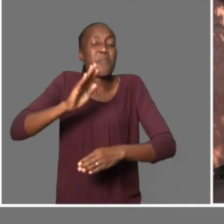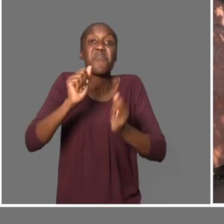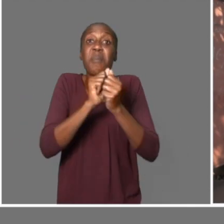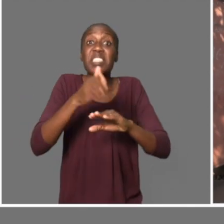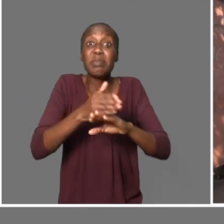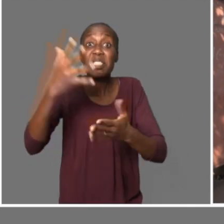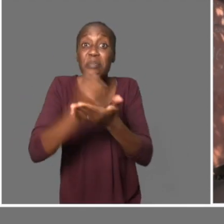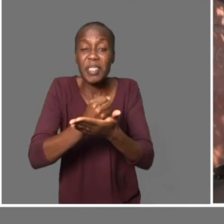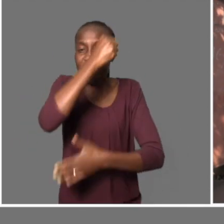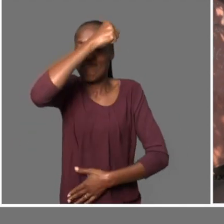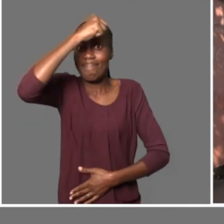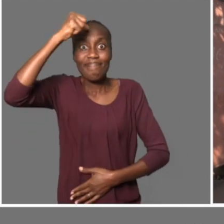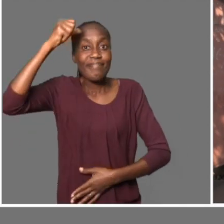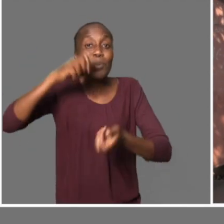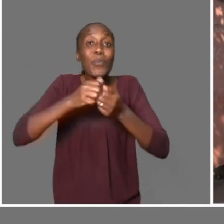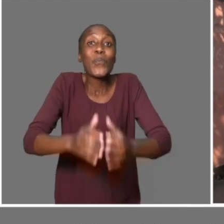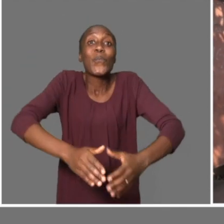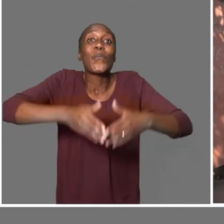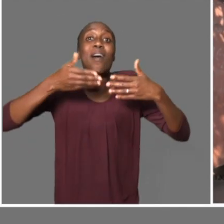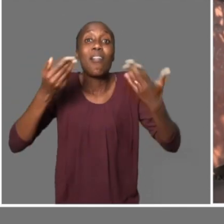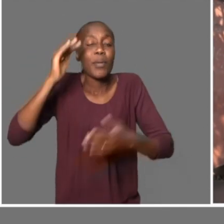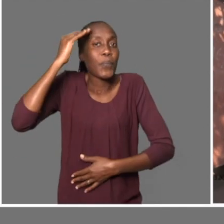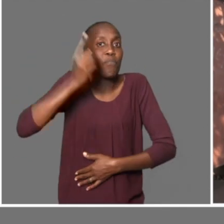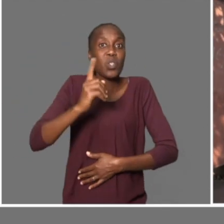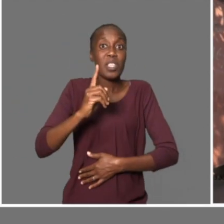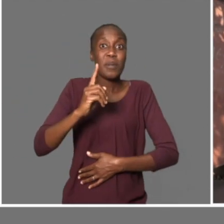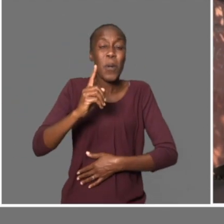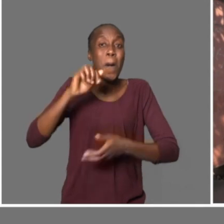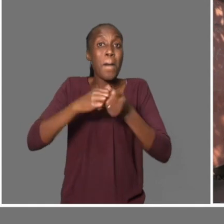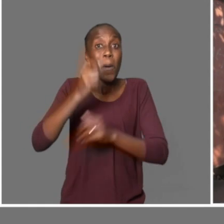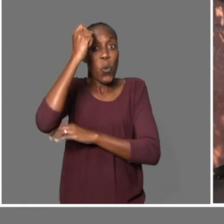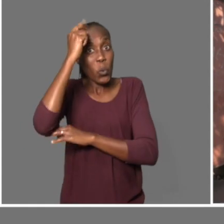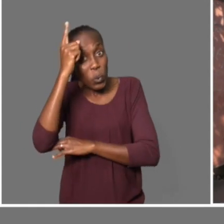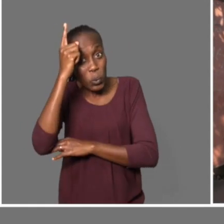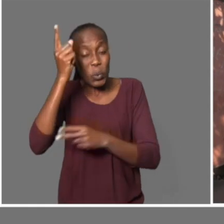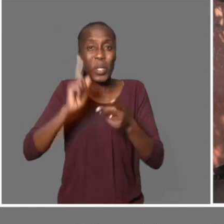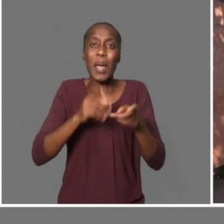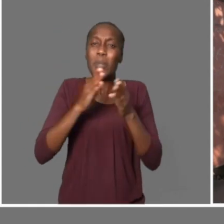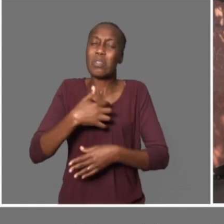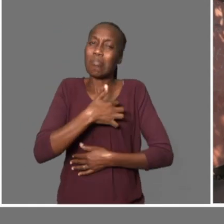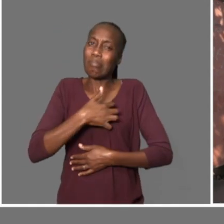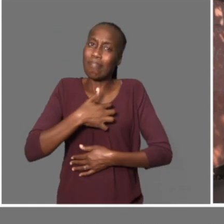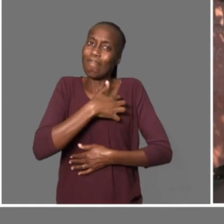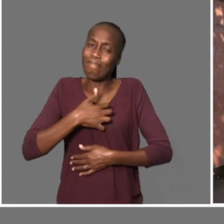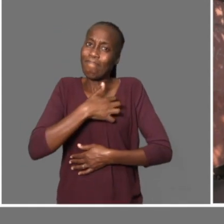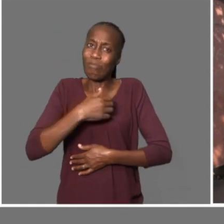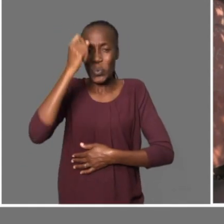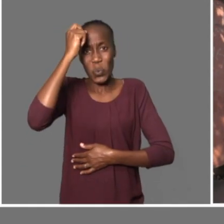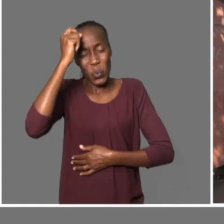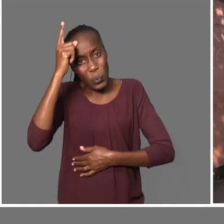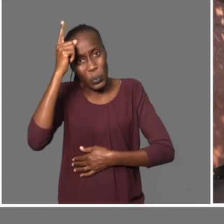Não sabemos a que se deve. Já foram feitas as sermônias tradicionais, mas sem resultados.